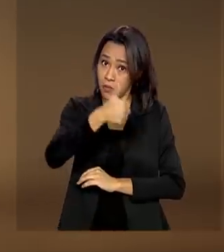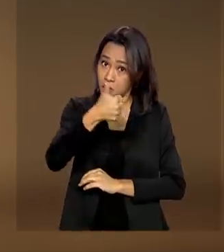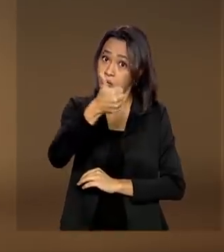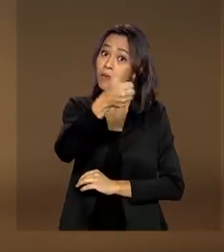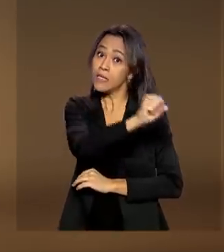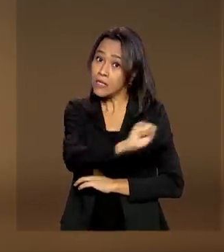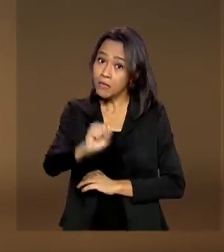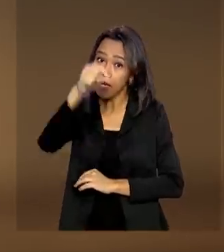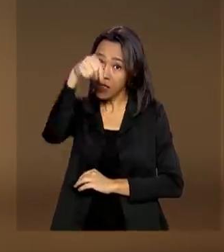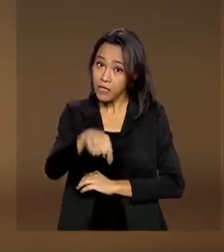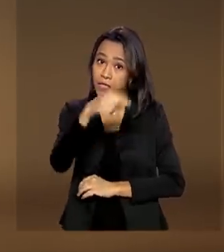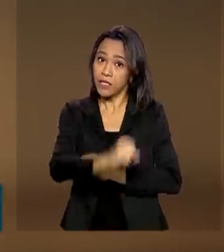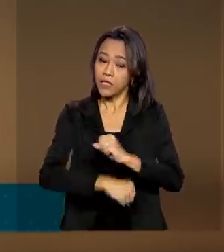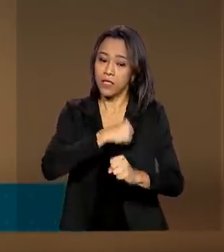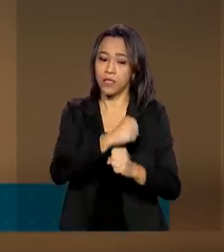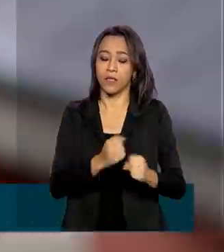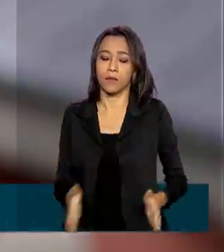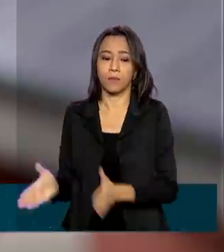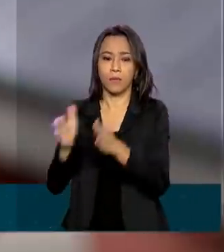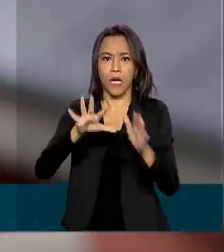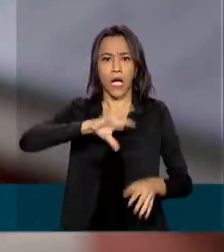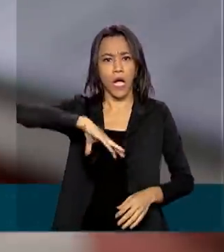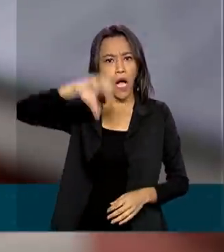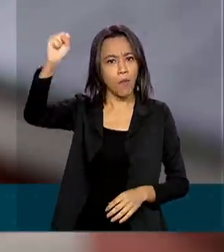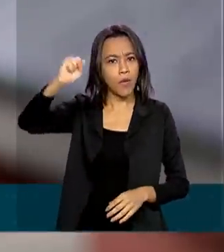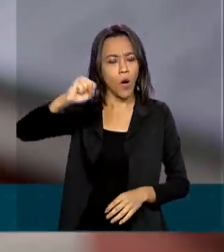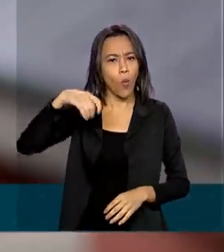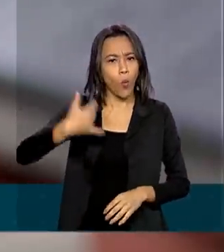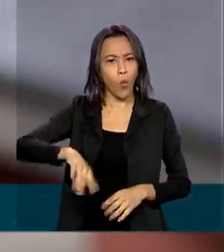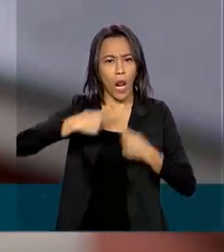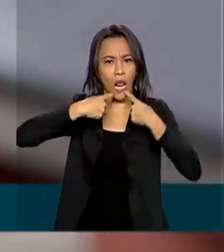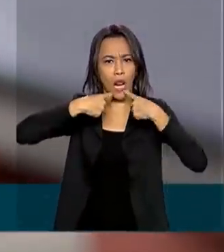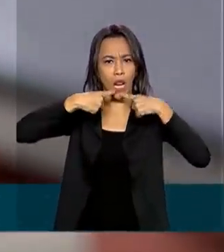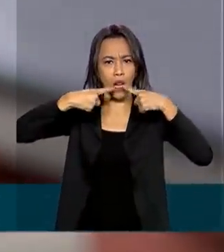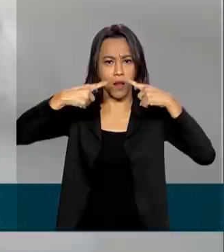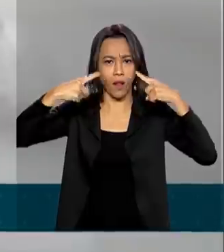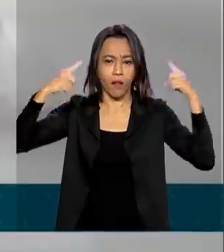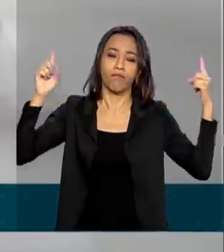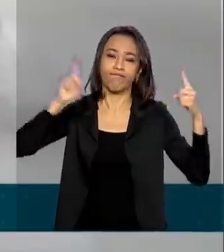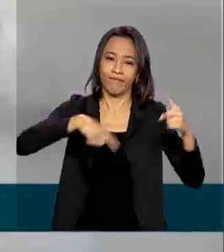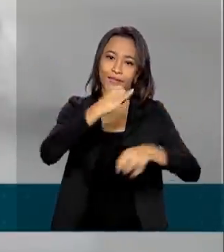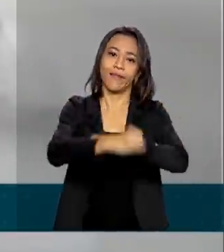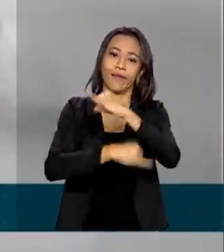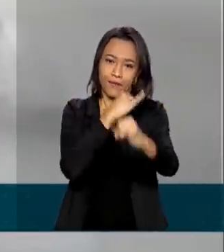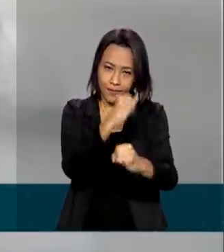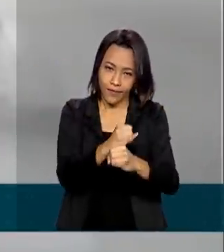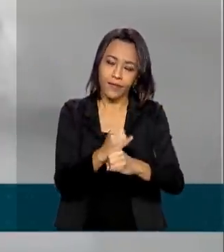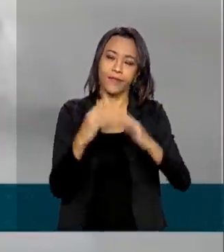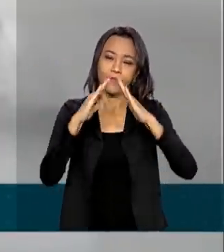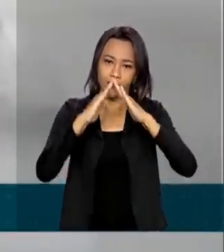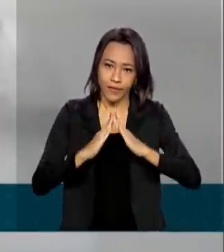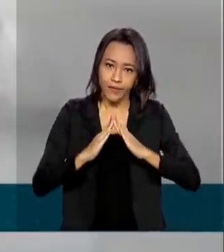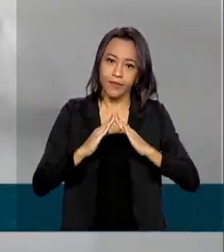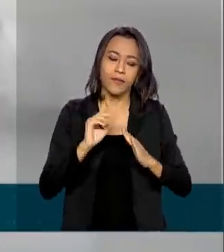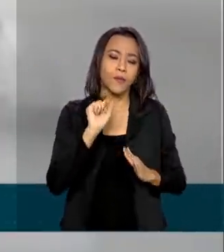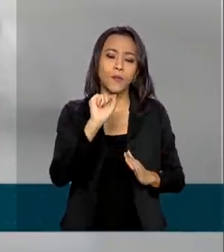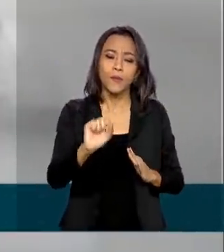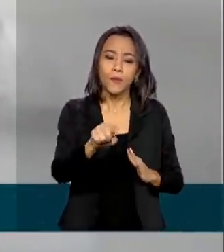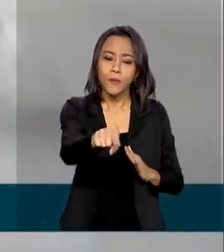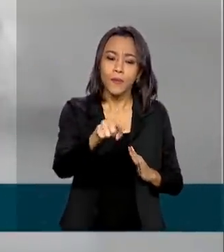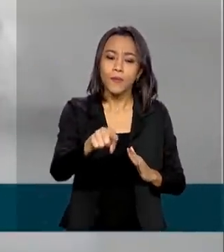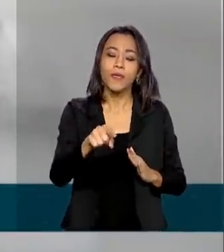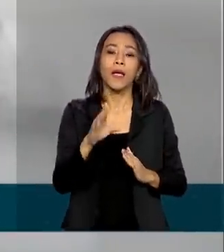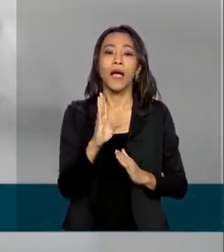Os campeões em problemas foram os serviços de internet residencial, ou seja, a